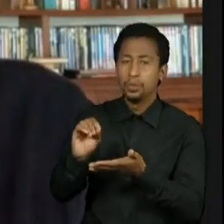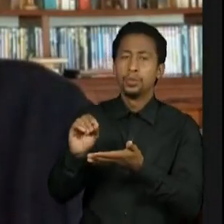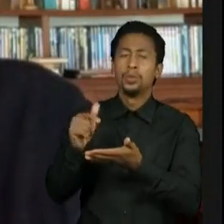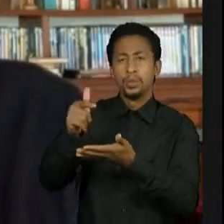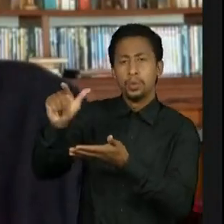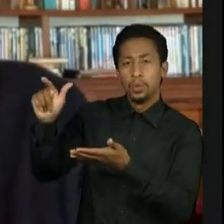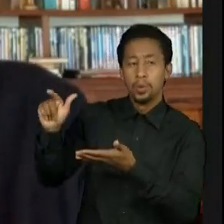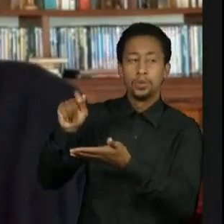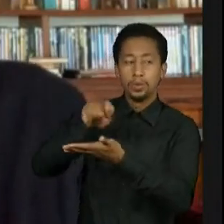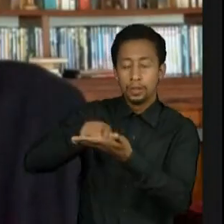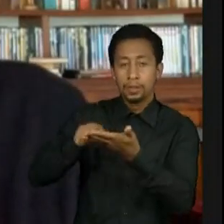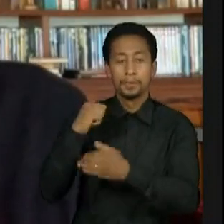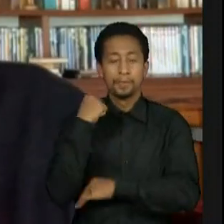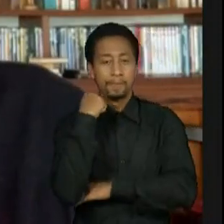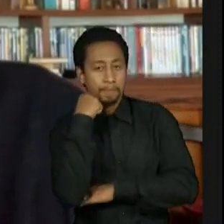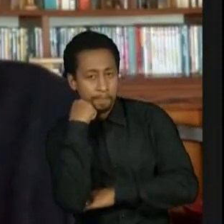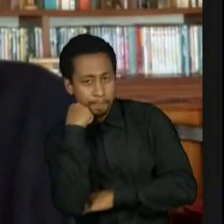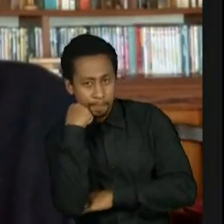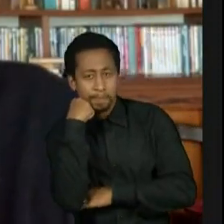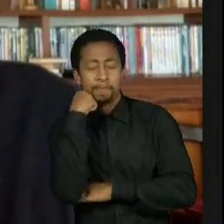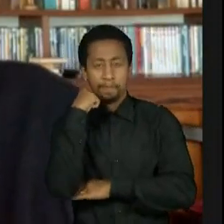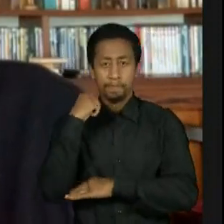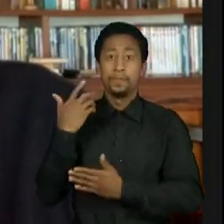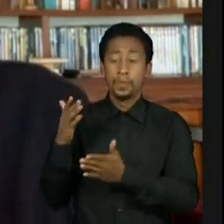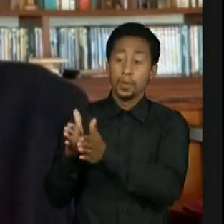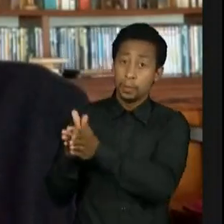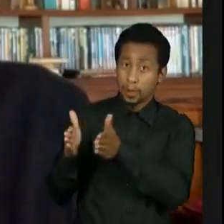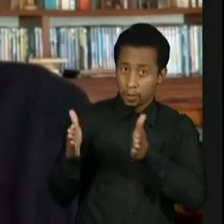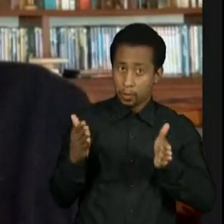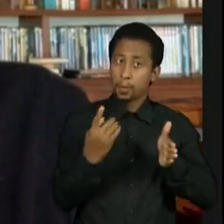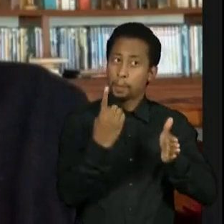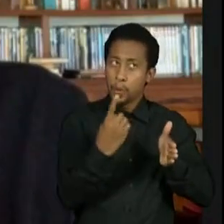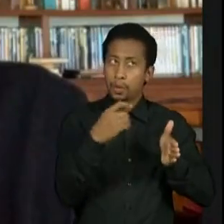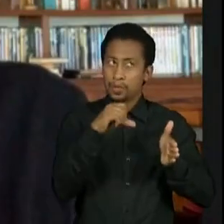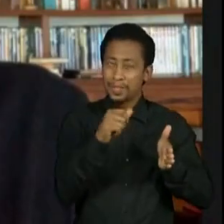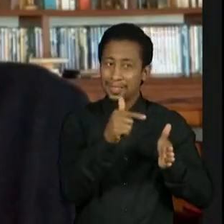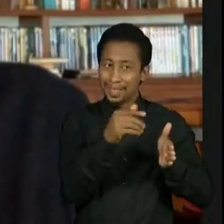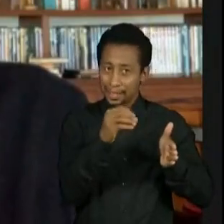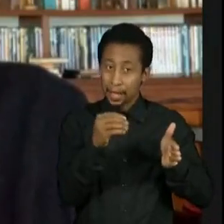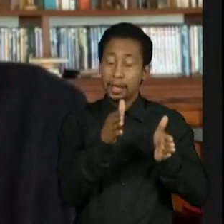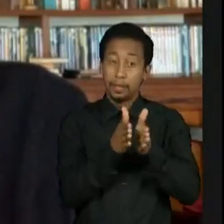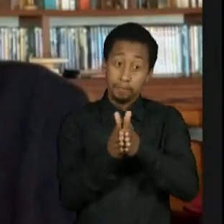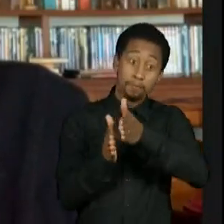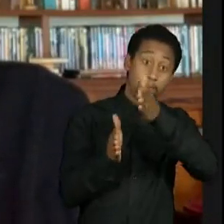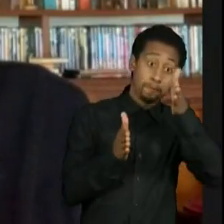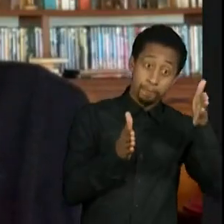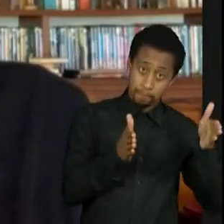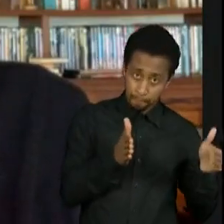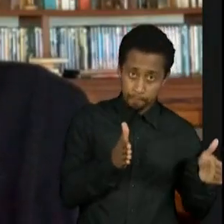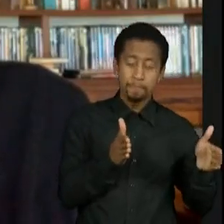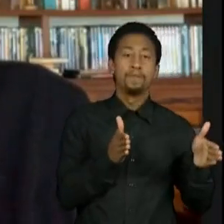aconteceu que a partir dos começos dos anos 70, por alguns fatores, como eu já falei,